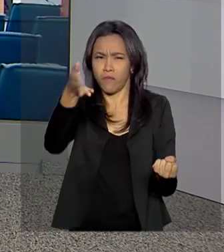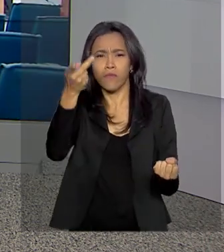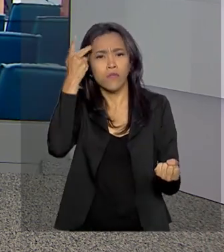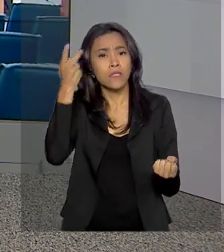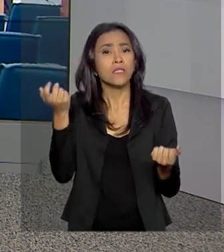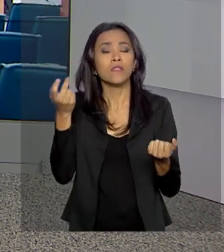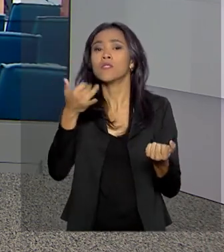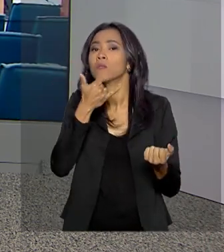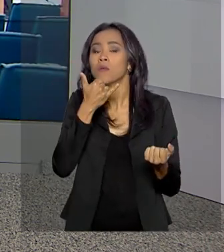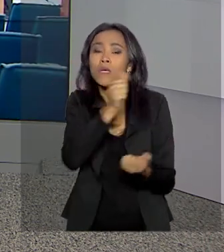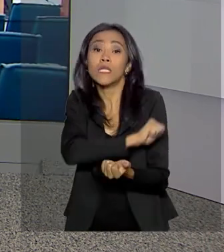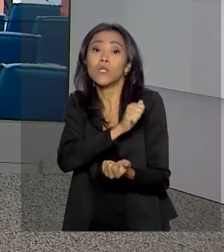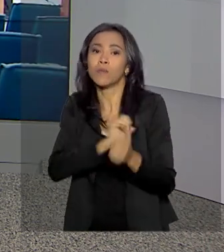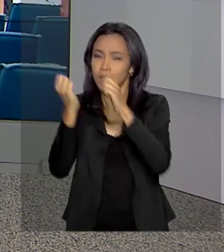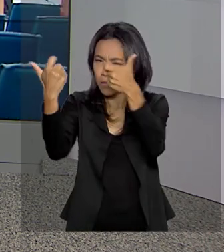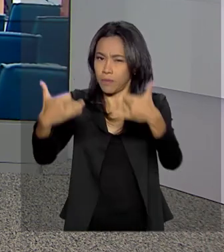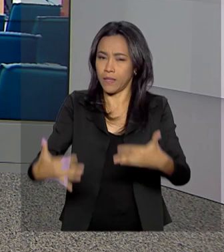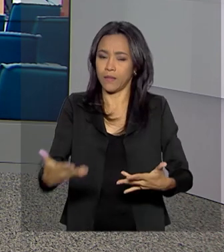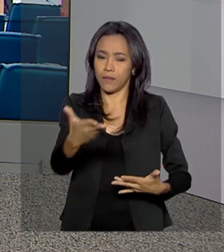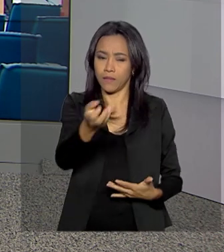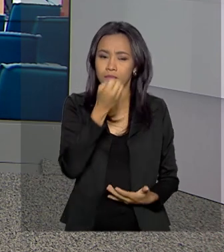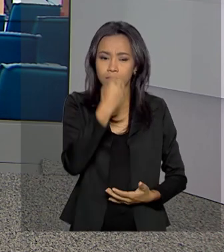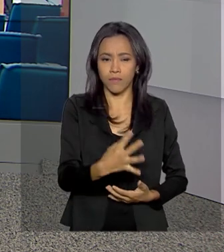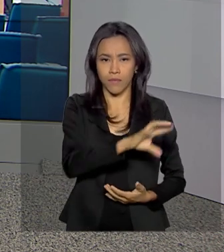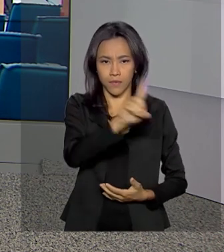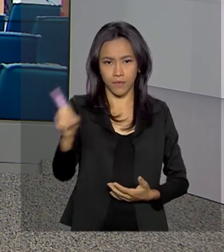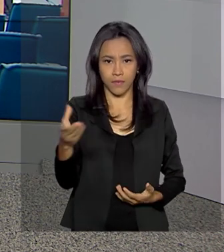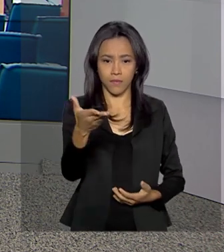explica essa história pra gente. Marcelo, bom dia pra você.